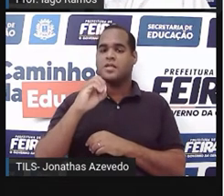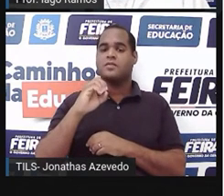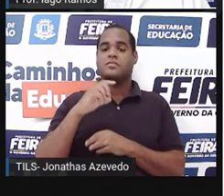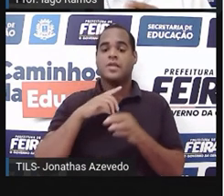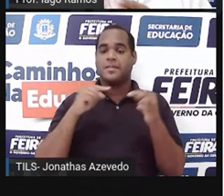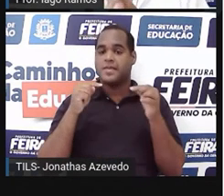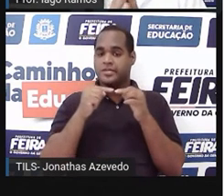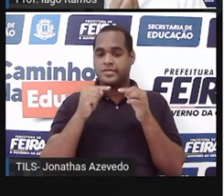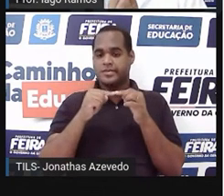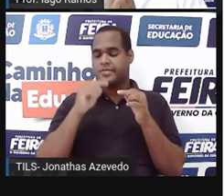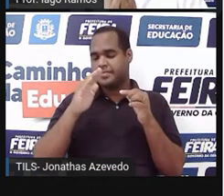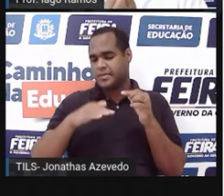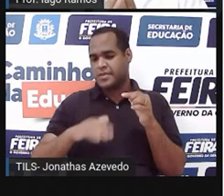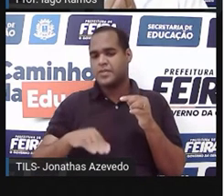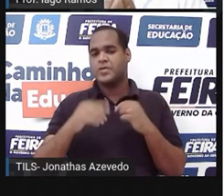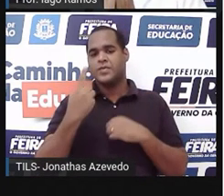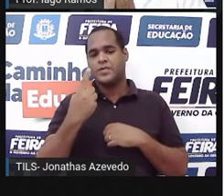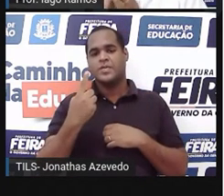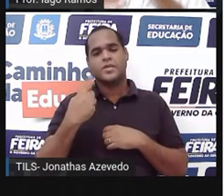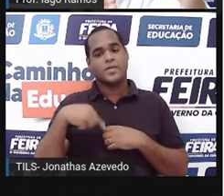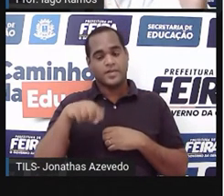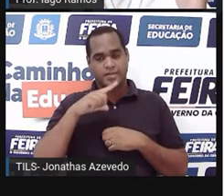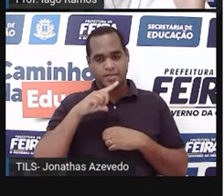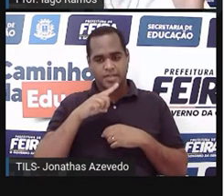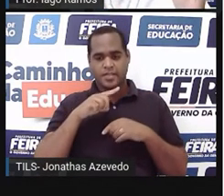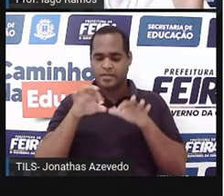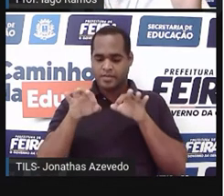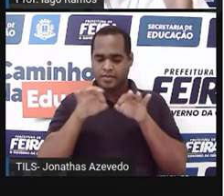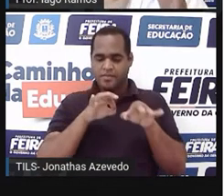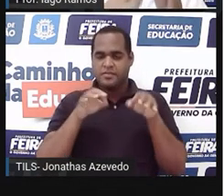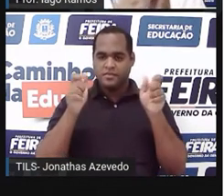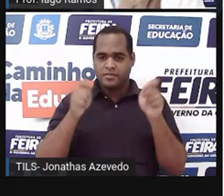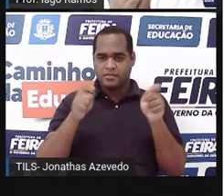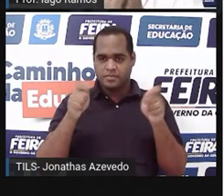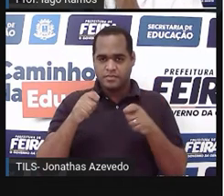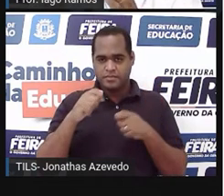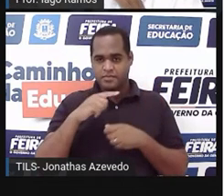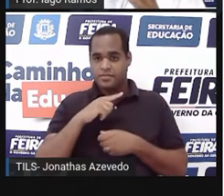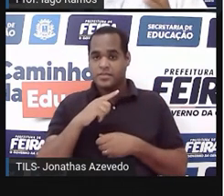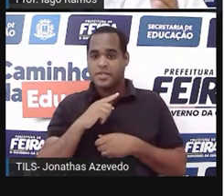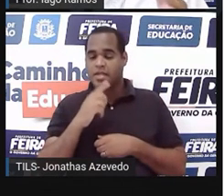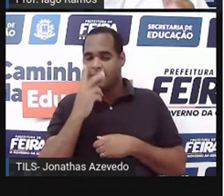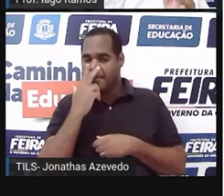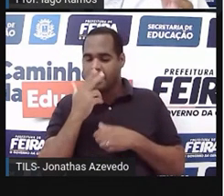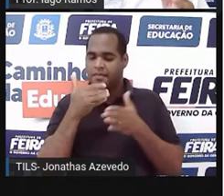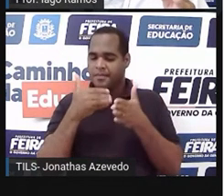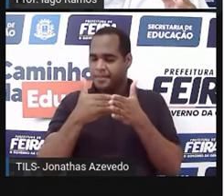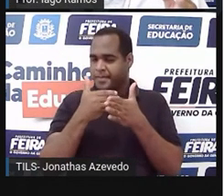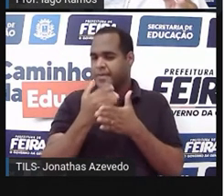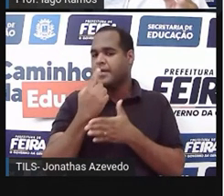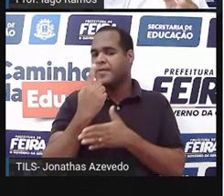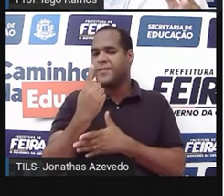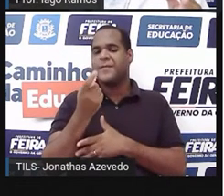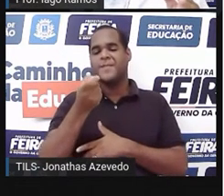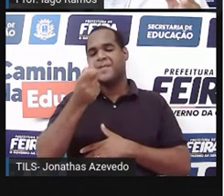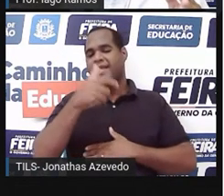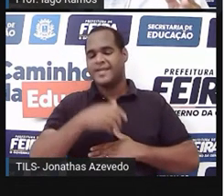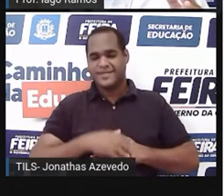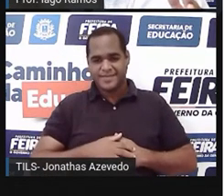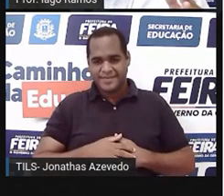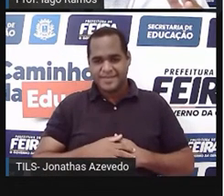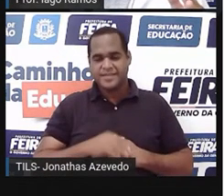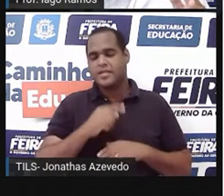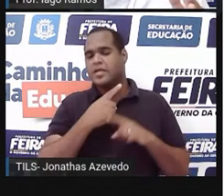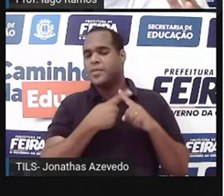menor do que 1. Então, gente vai colocar ali dentro entre o 0 e o 1, só que um pouco mais próximo do 1, porque essa